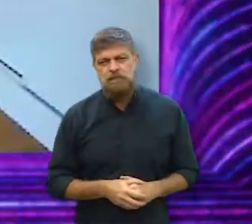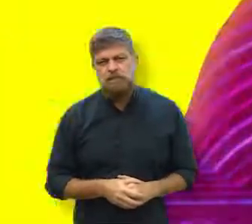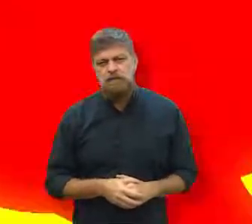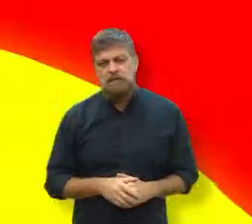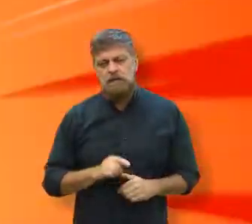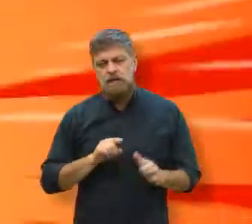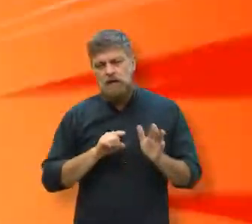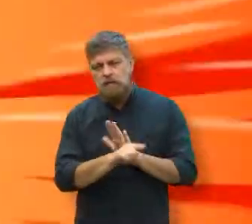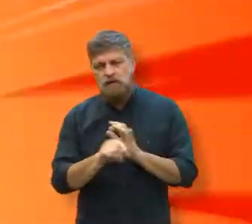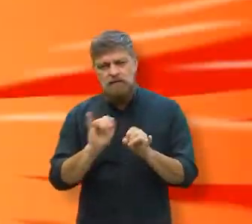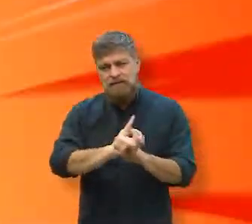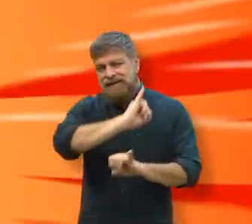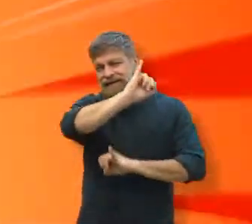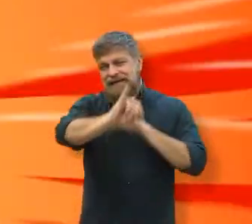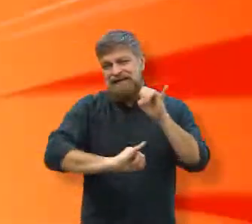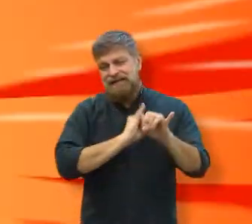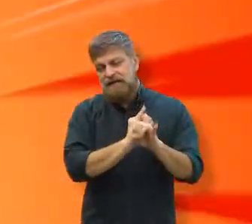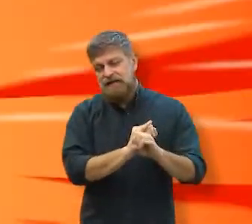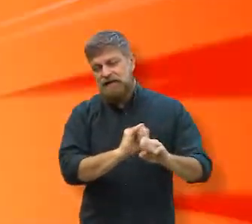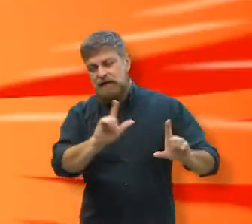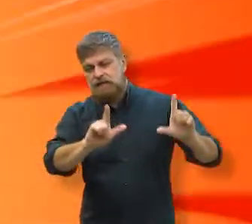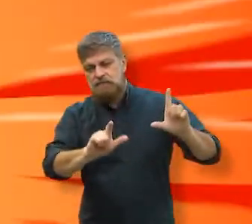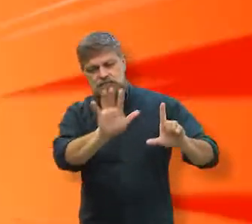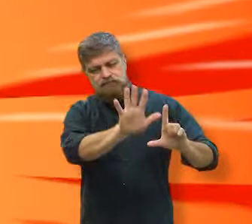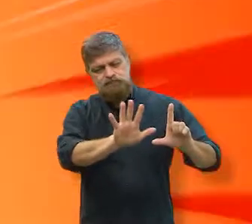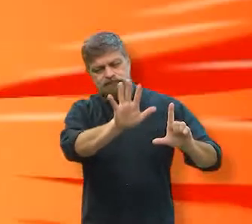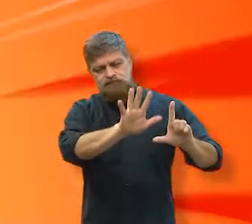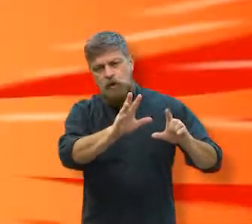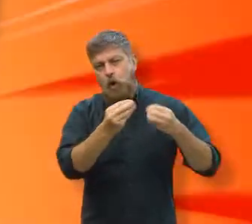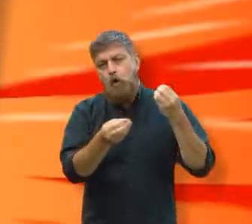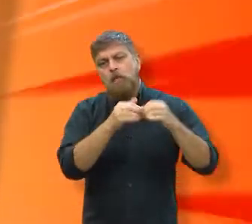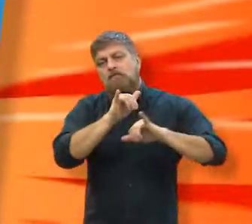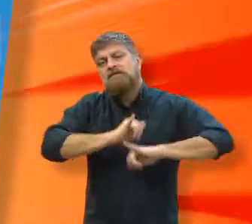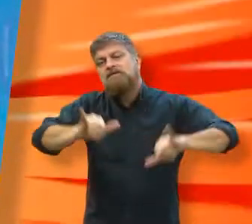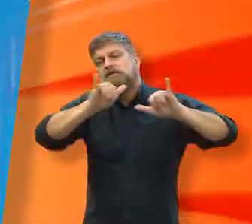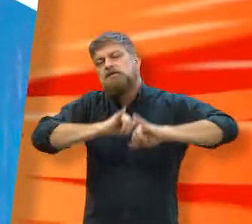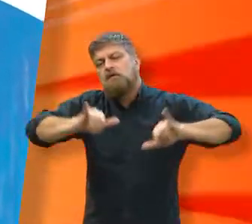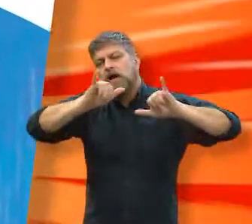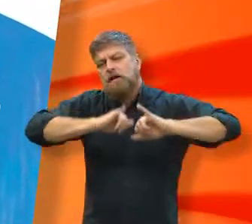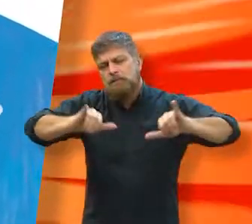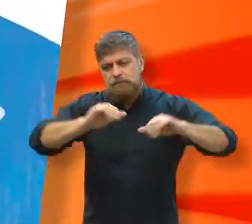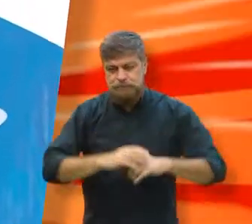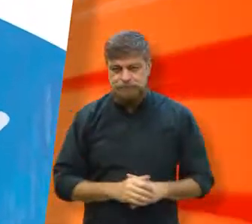então é mais virtualmente, como é que você vai fazer esse trabalho de divulgação?